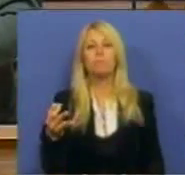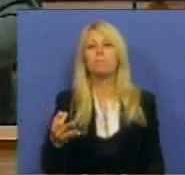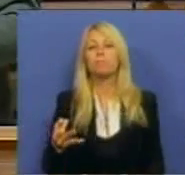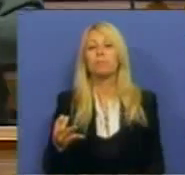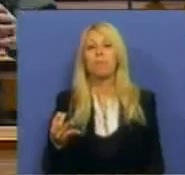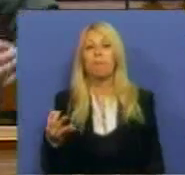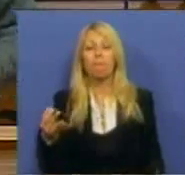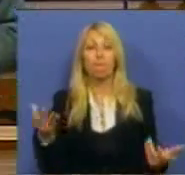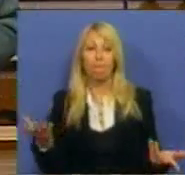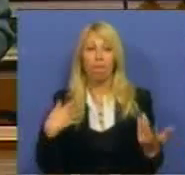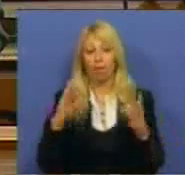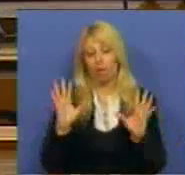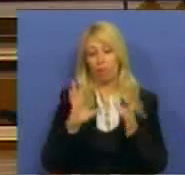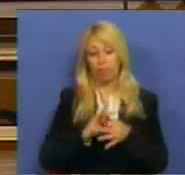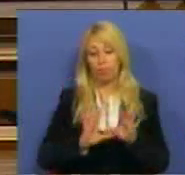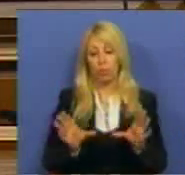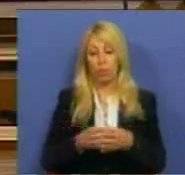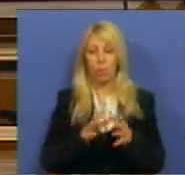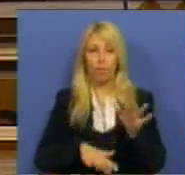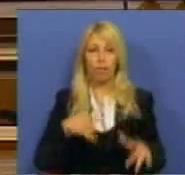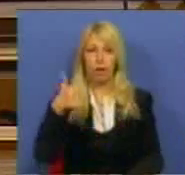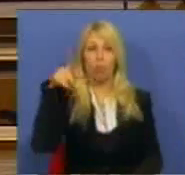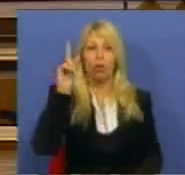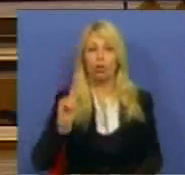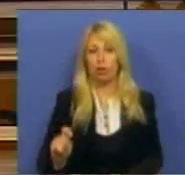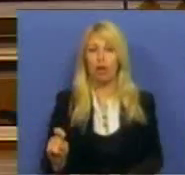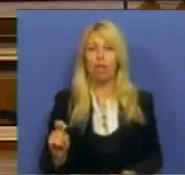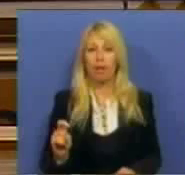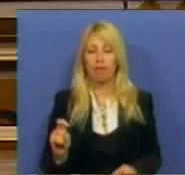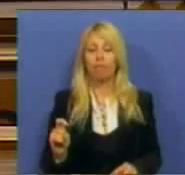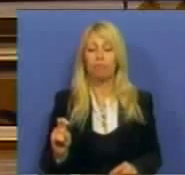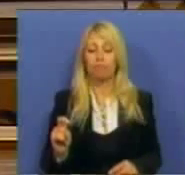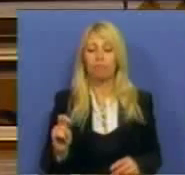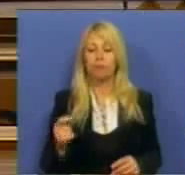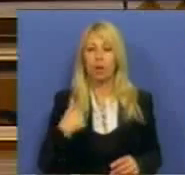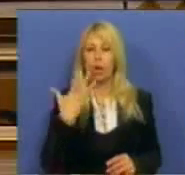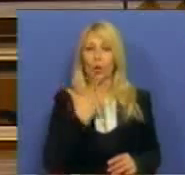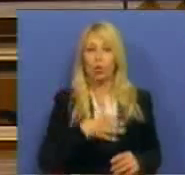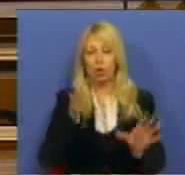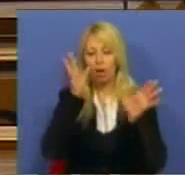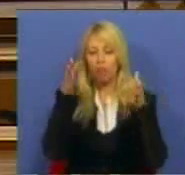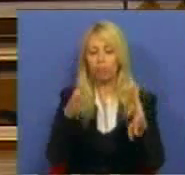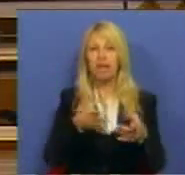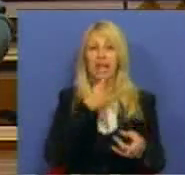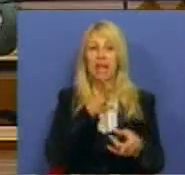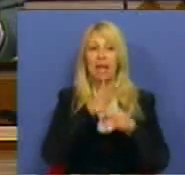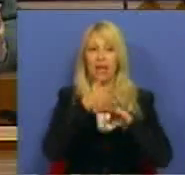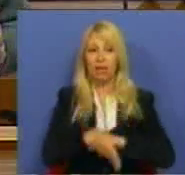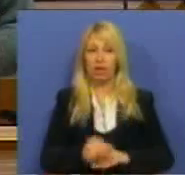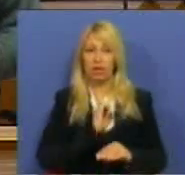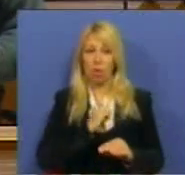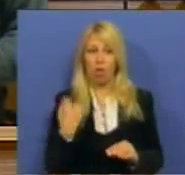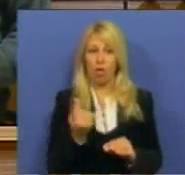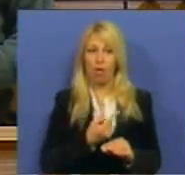Da parte do Grupo Parlamentar do Bloco de Esquerda, gostaria de centrar a nossa intervenção naquilo